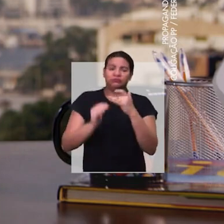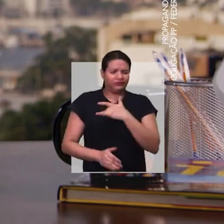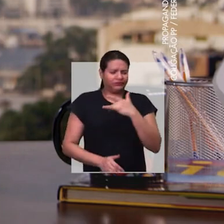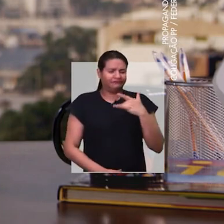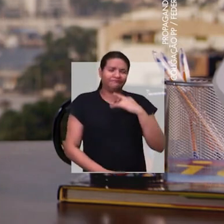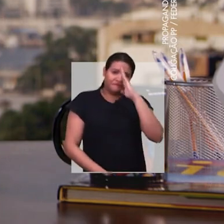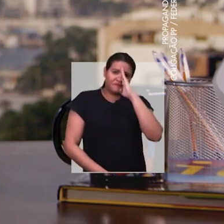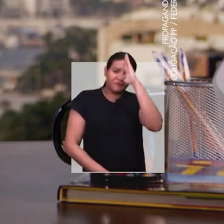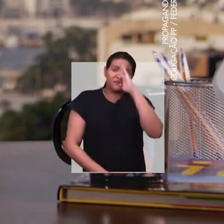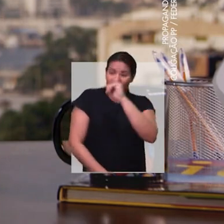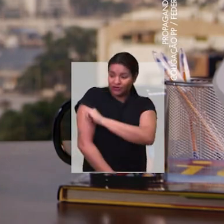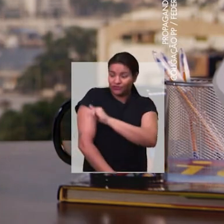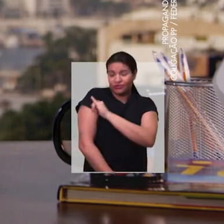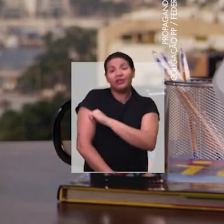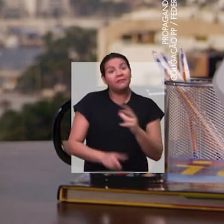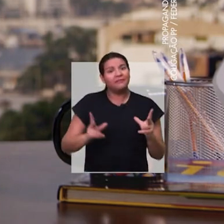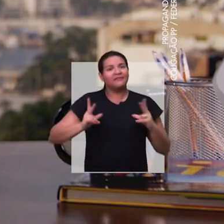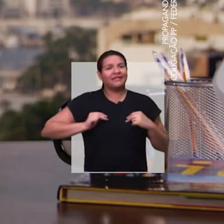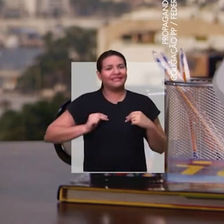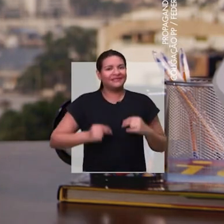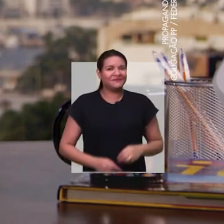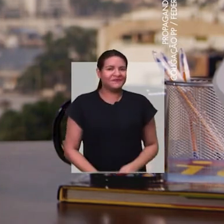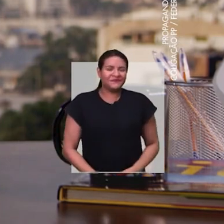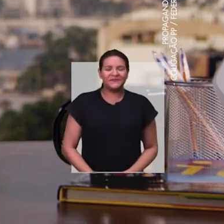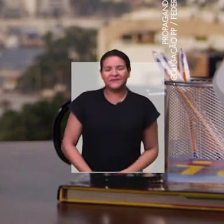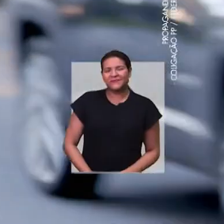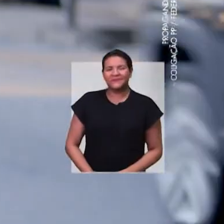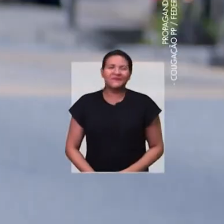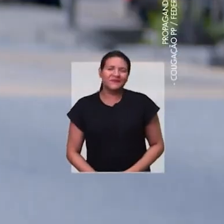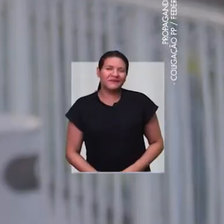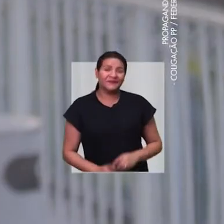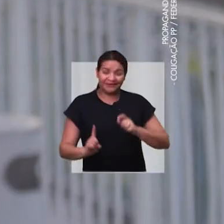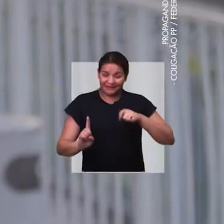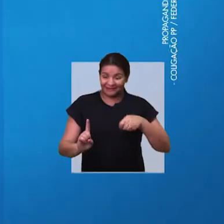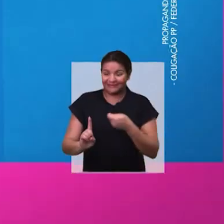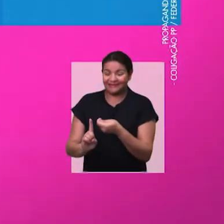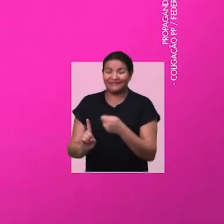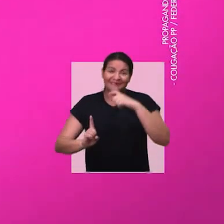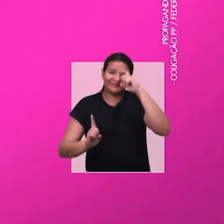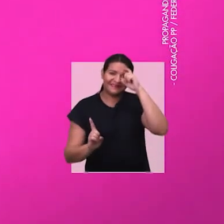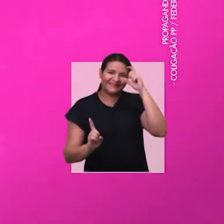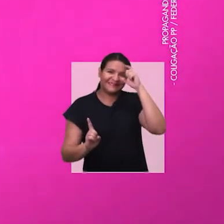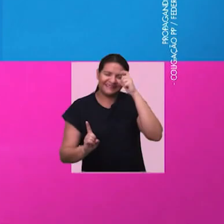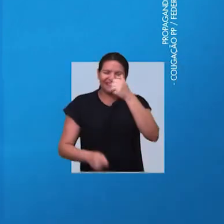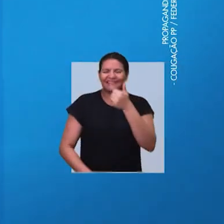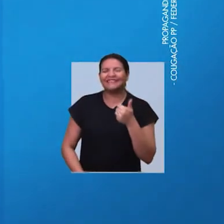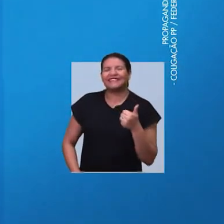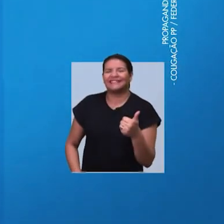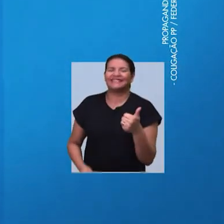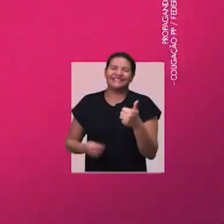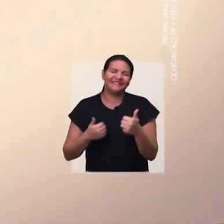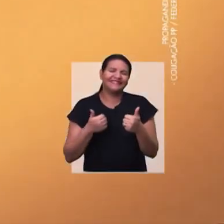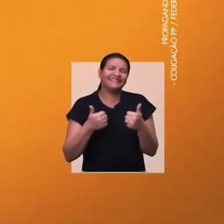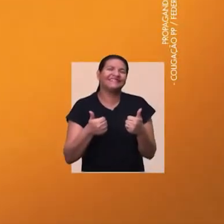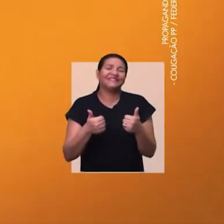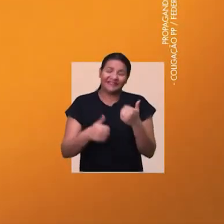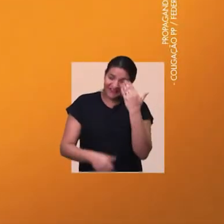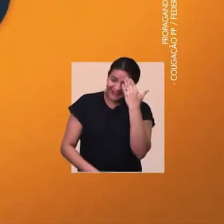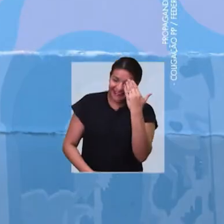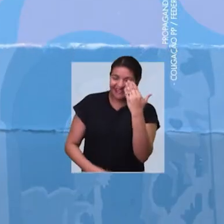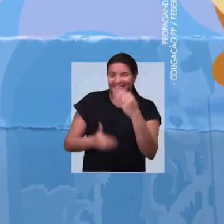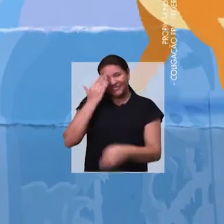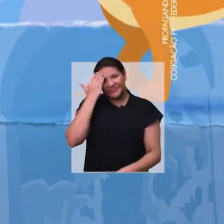Saúde é essencial e o Carioca merece qualidade. Valeu, valeu, Marcelo Queiroz. Valeu,